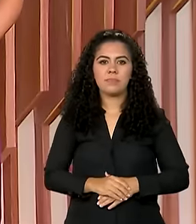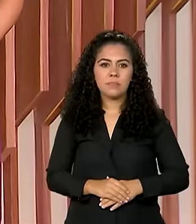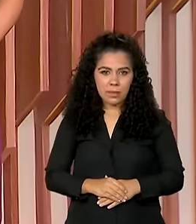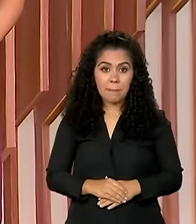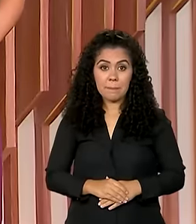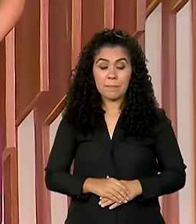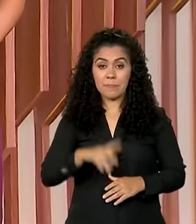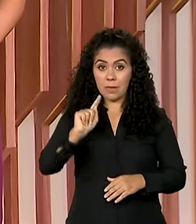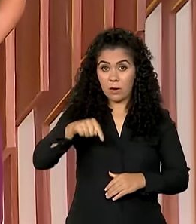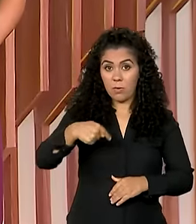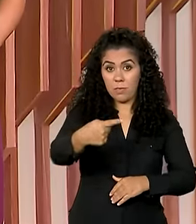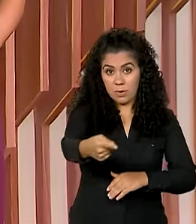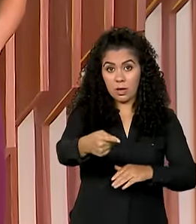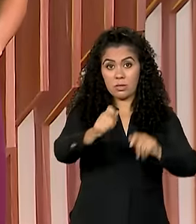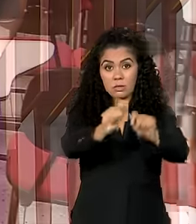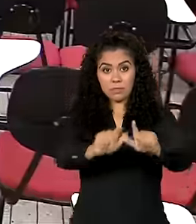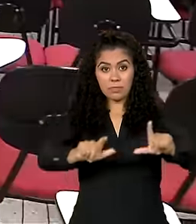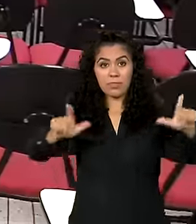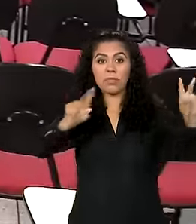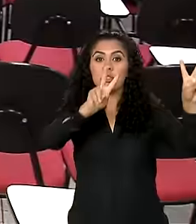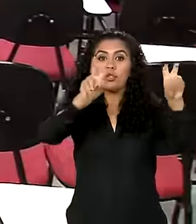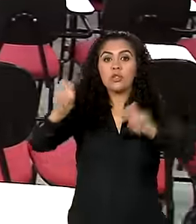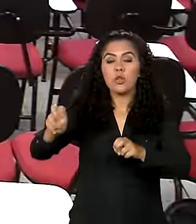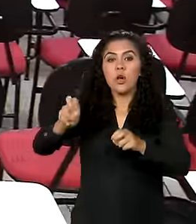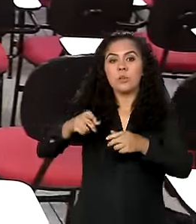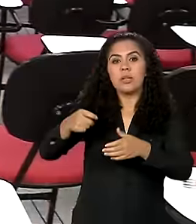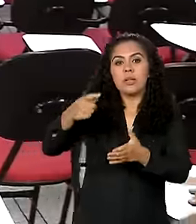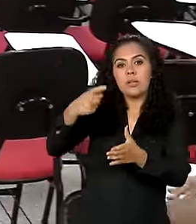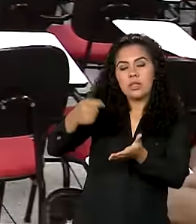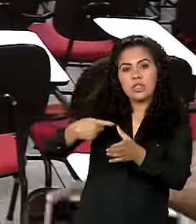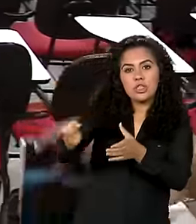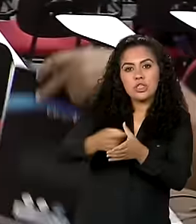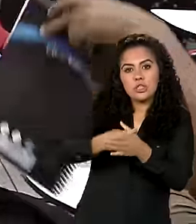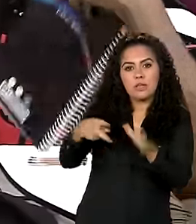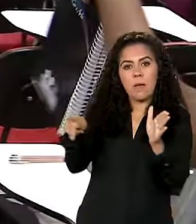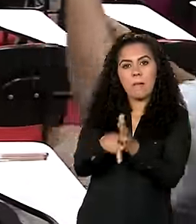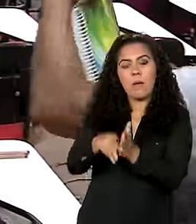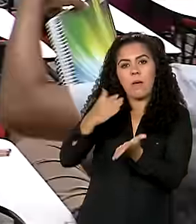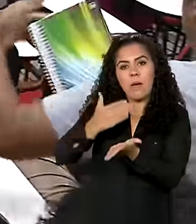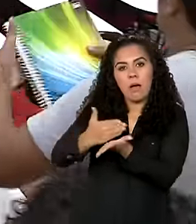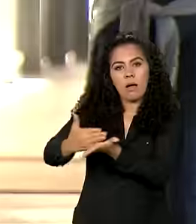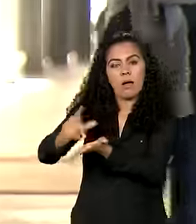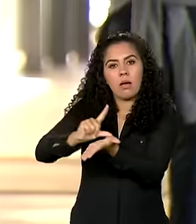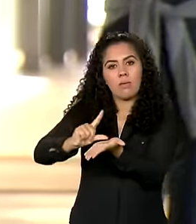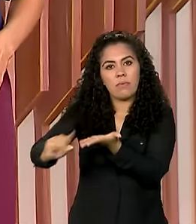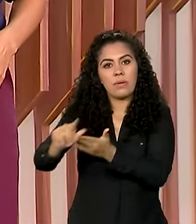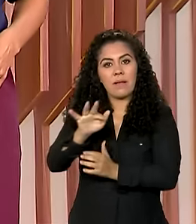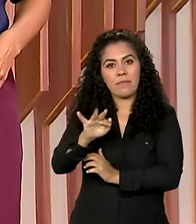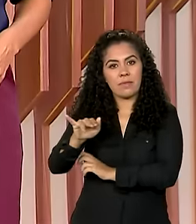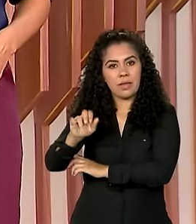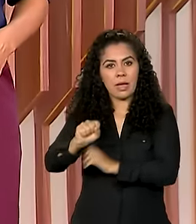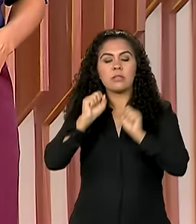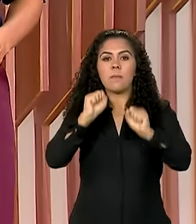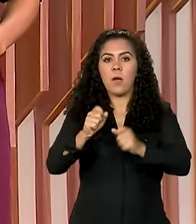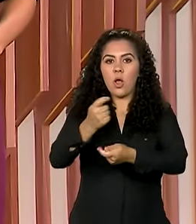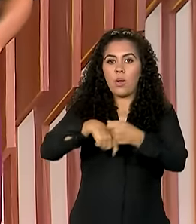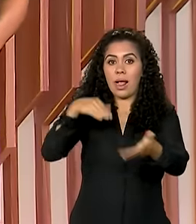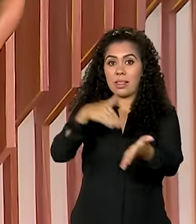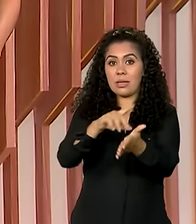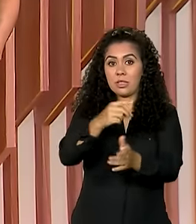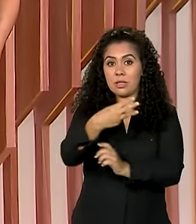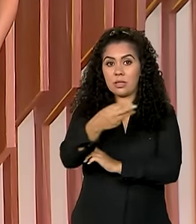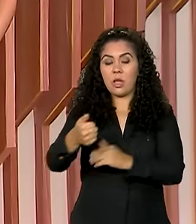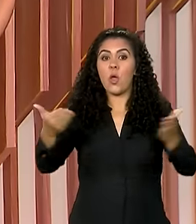Veja a seguir, desenrola Fies, renegociações podem ser feitas até 31 de maio e começam hoje as